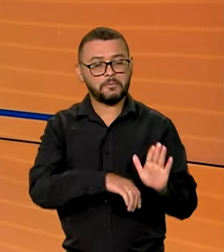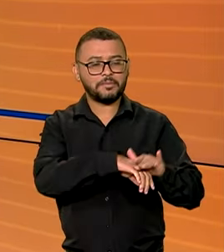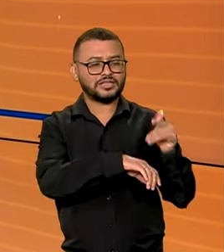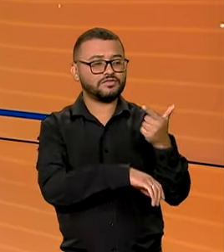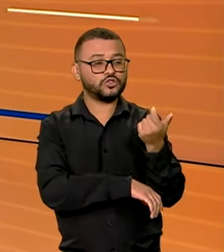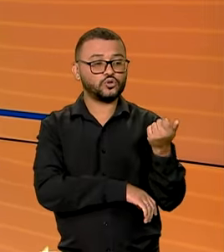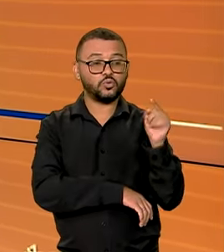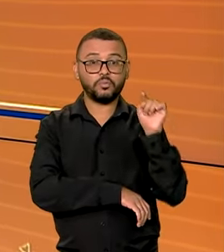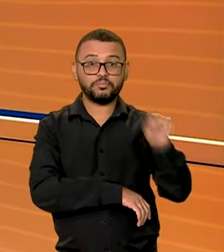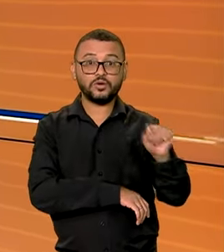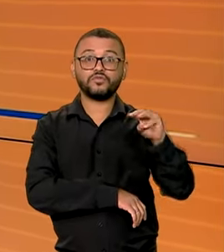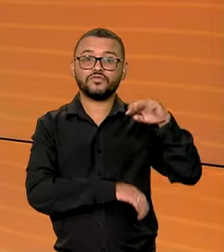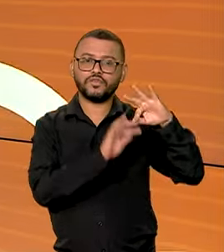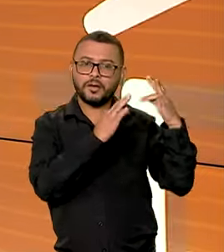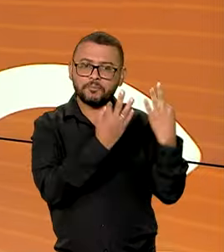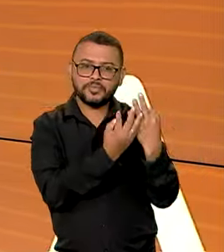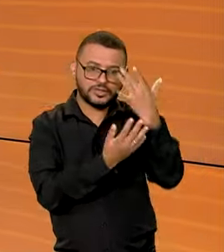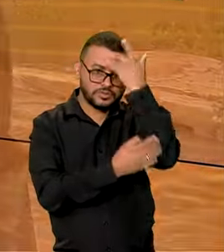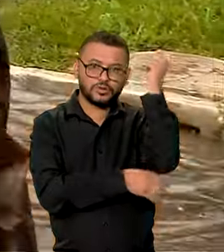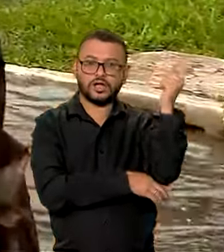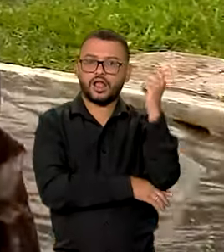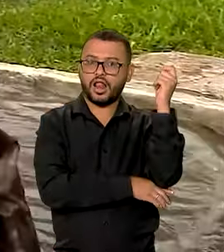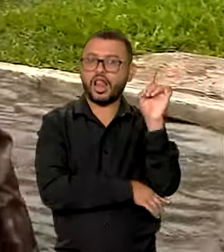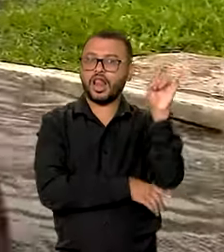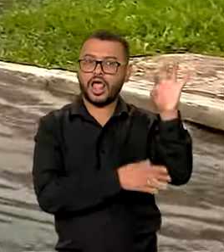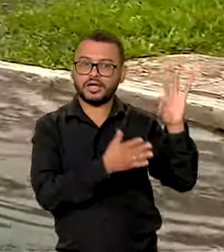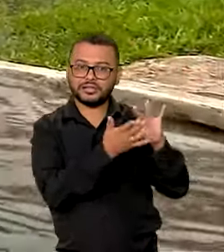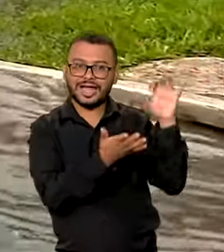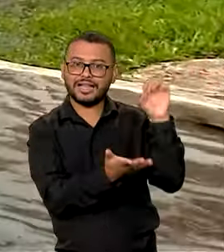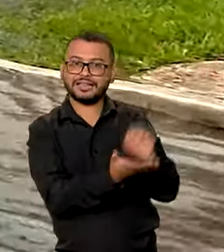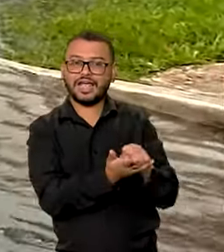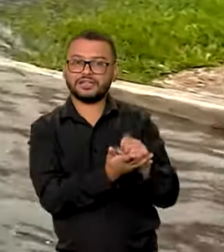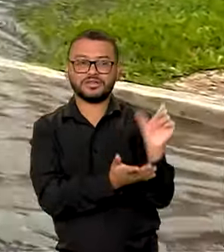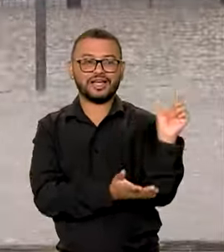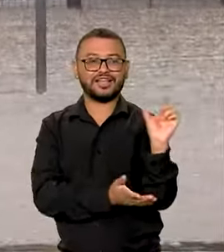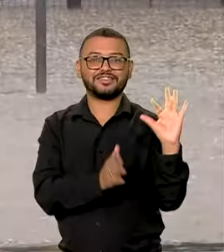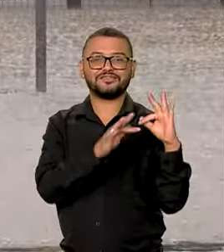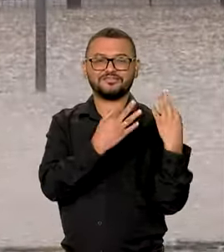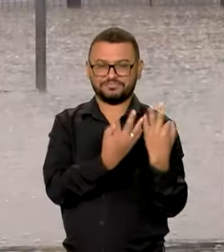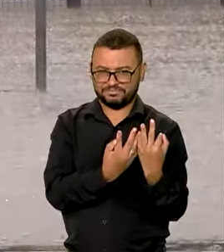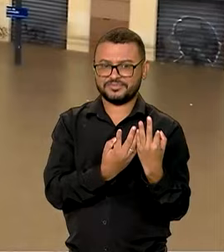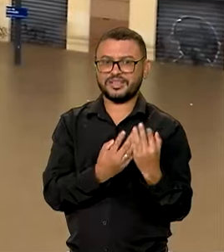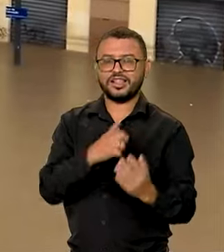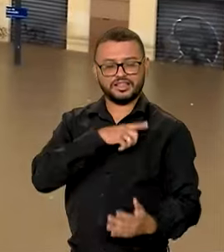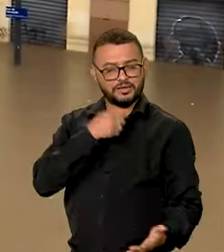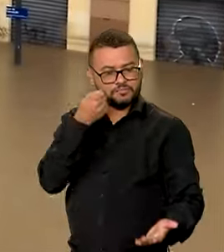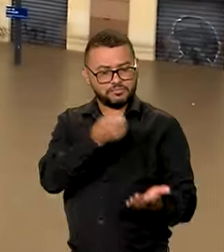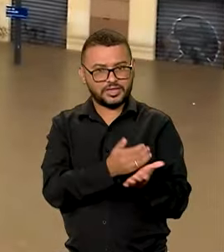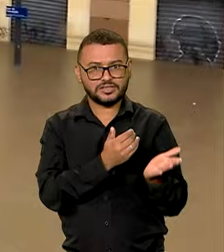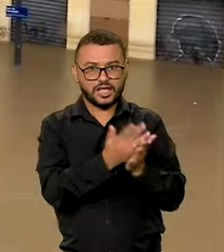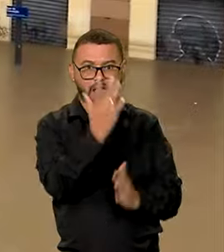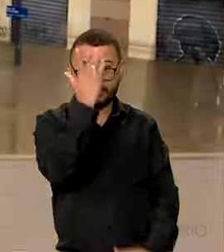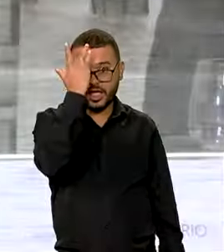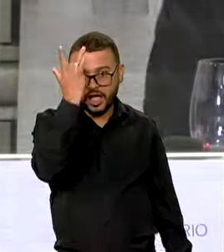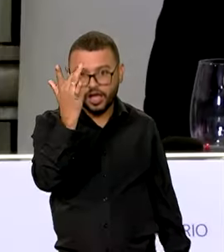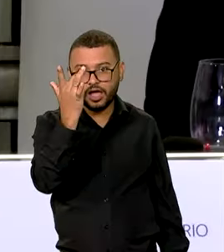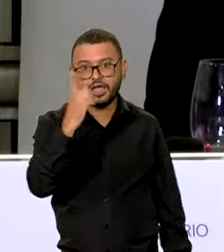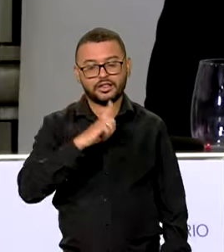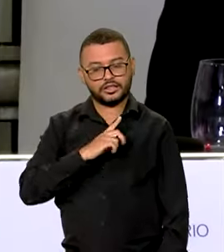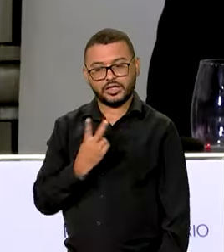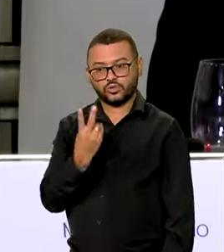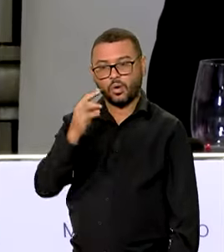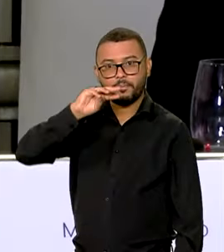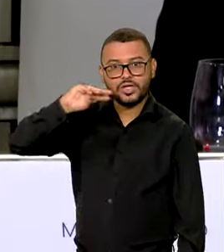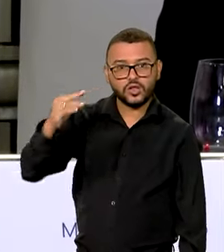Mais 21 mil famílias gaúchas são incluídas no programa Bolsa Família. O pagamento começa amanhã. 2